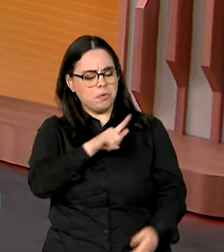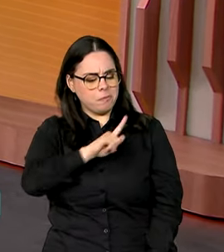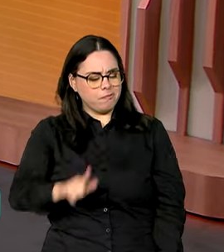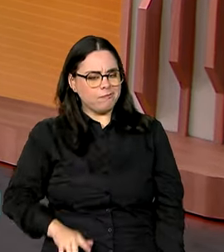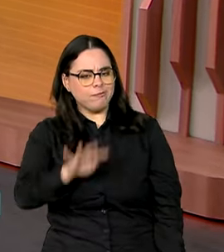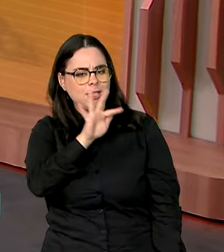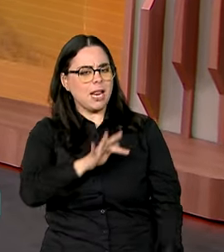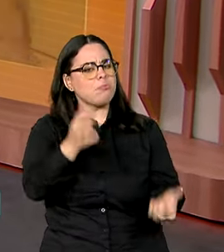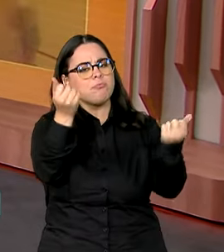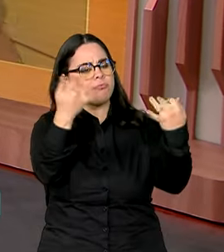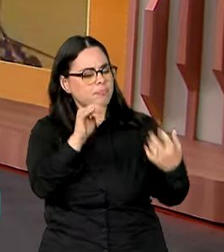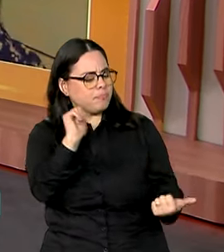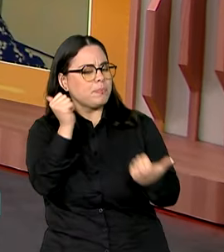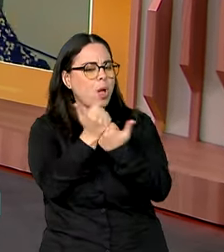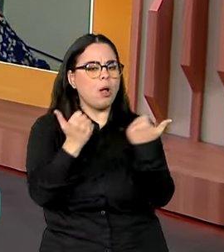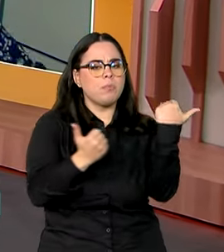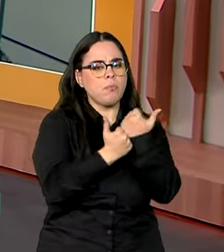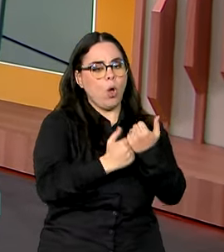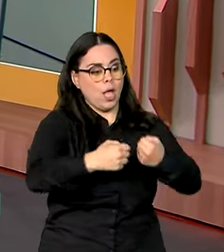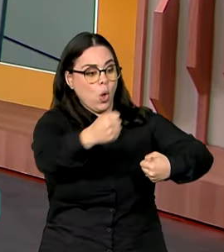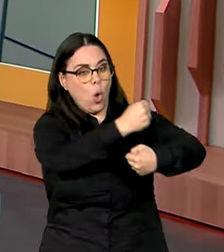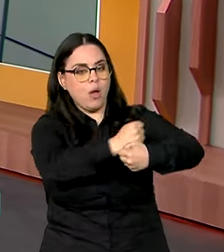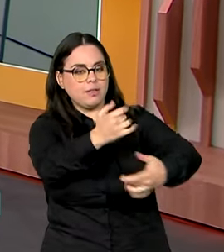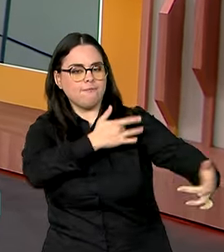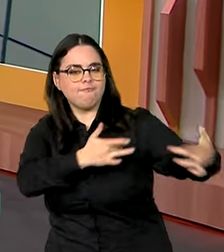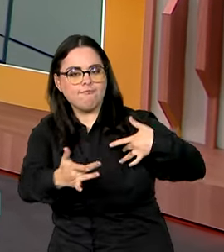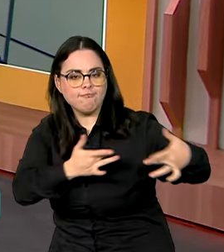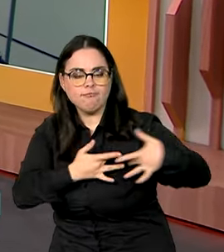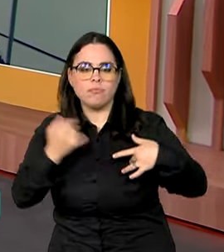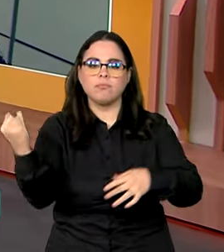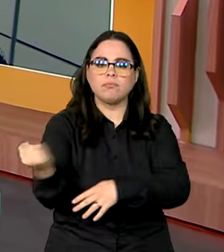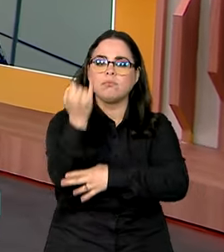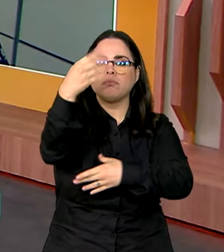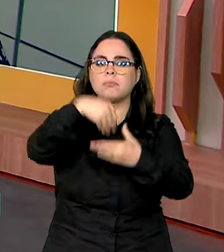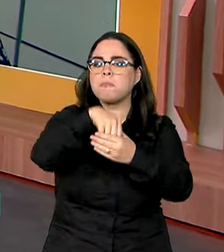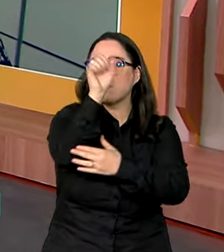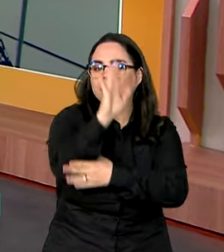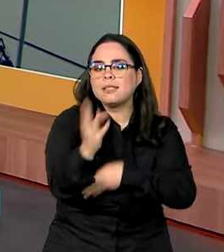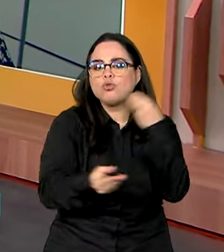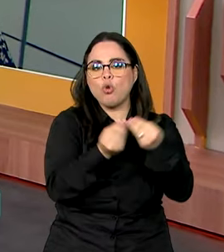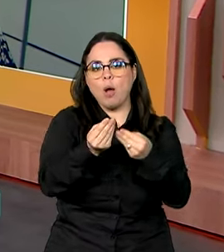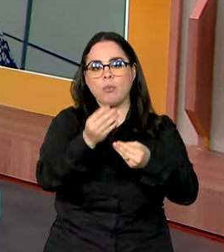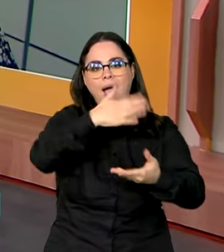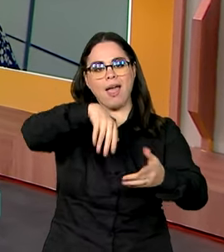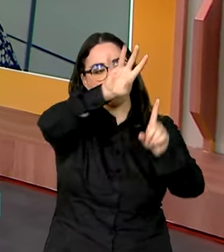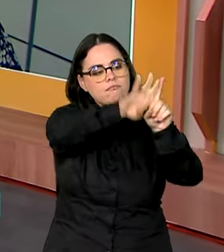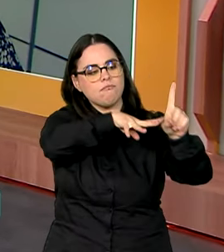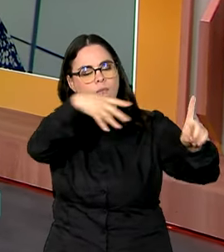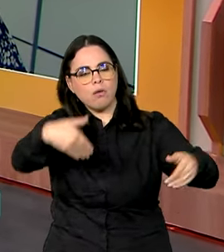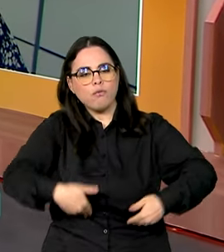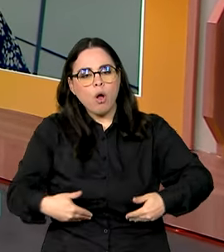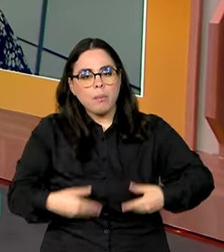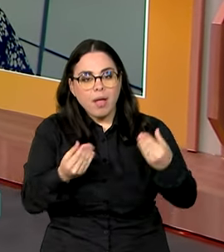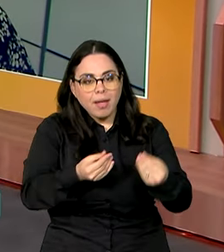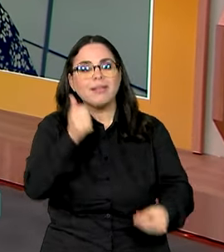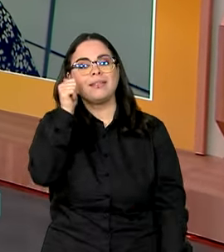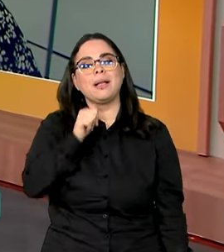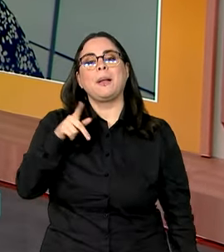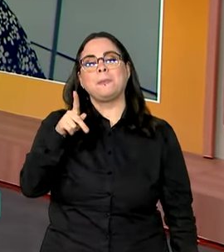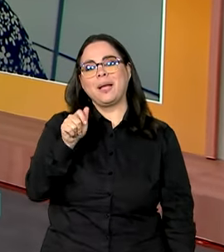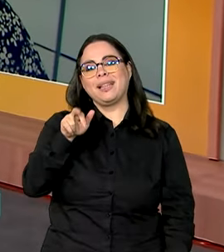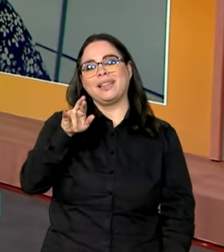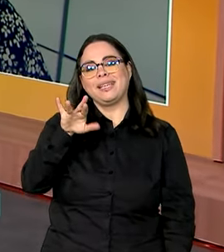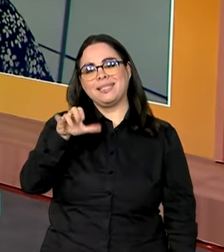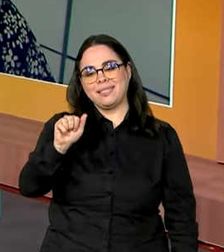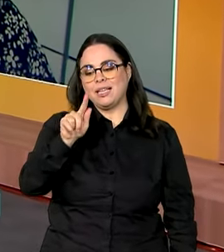o governo federal apoia esses espaços e qual a importância deles para o Brasil sair novamente do mapa da fome, é Patrícia Gentil,